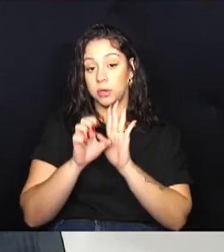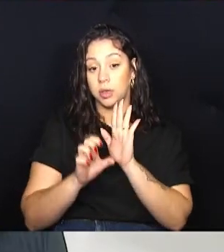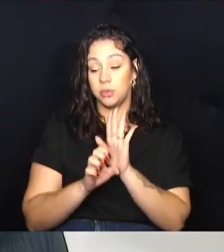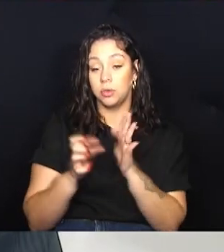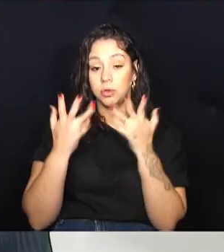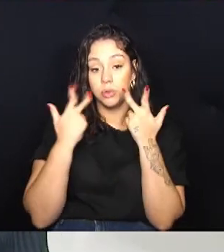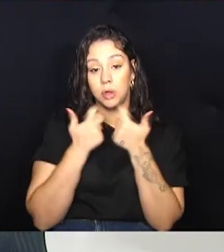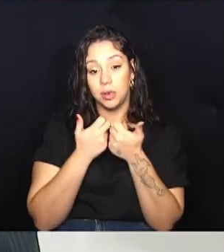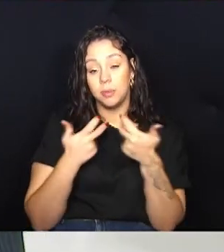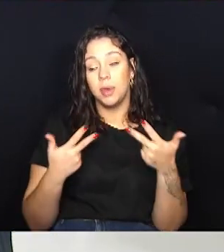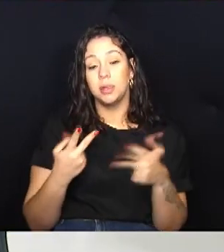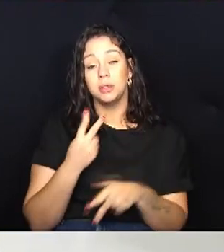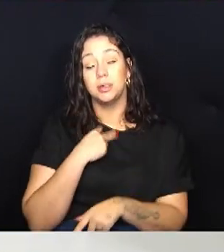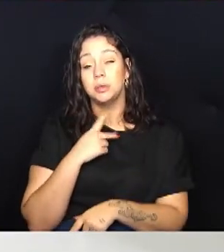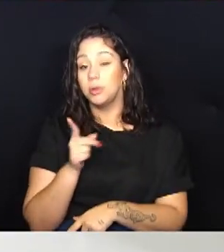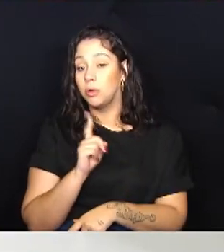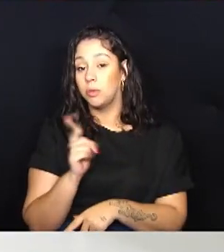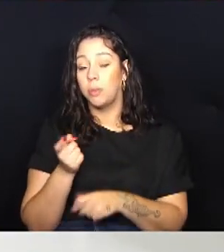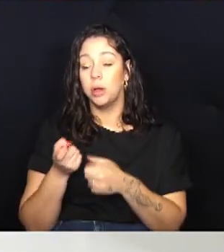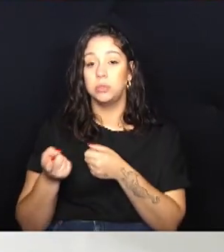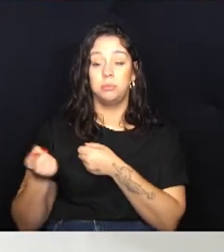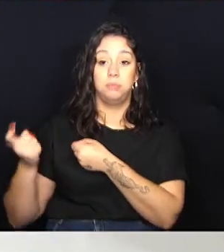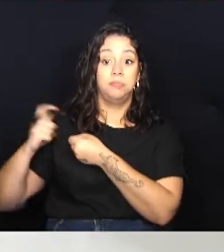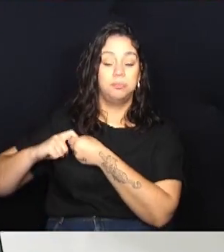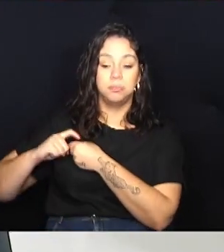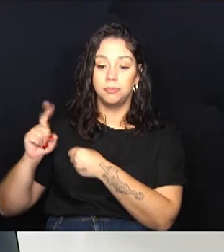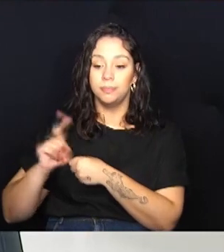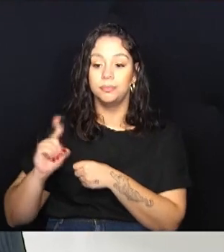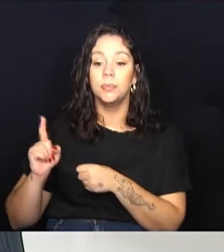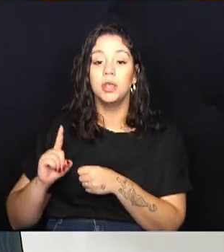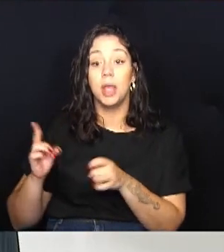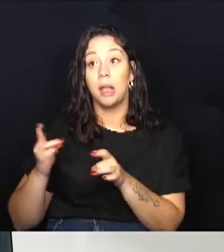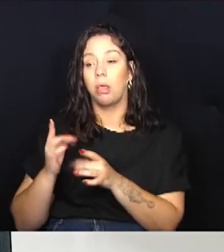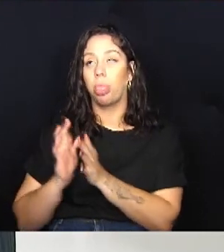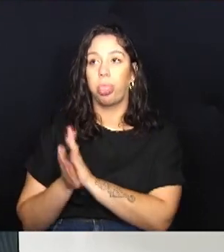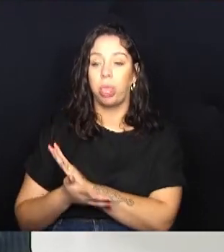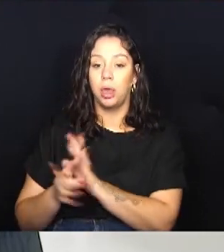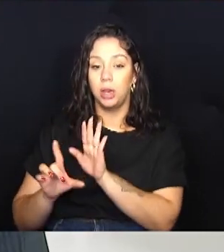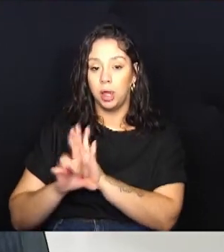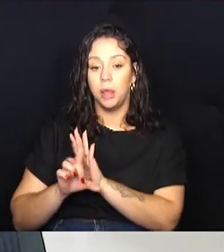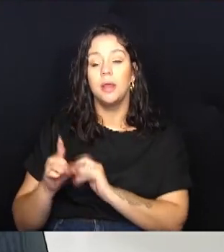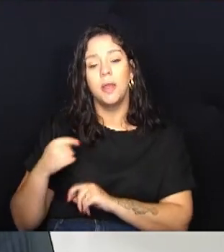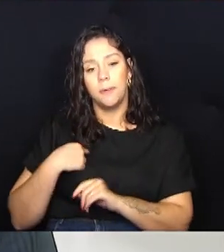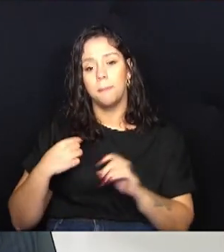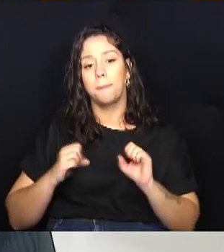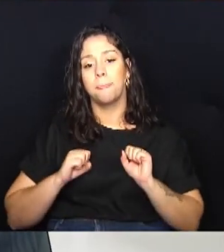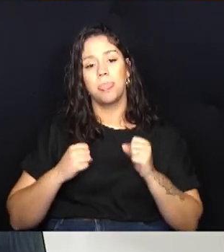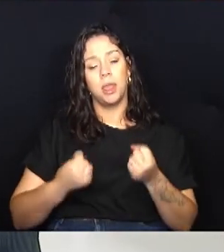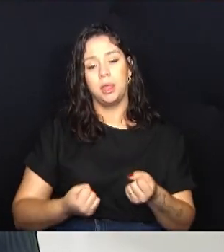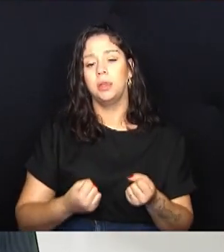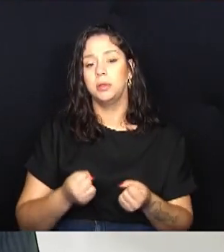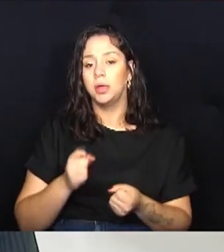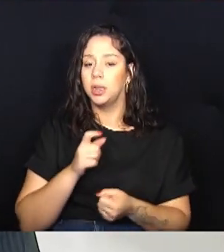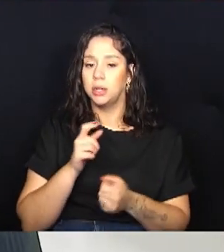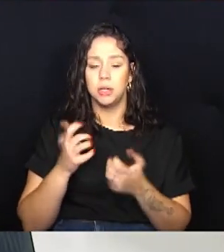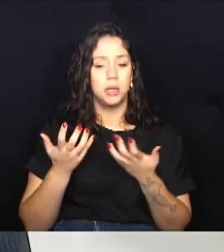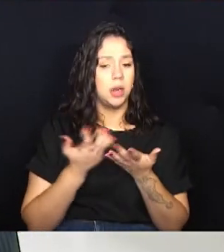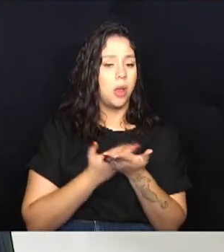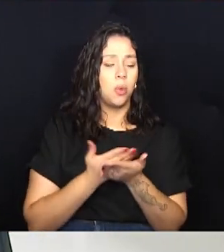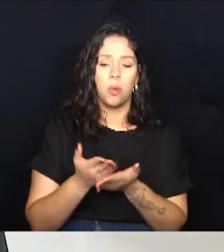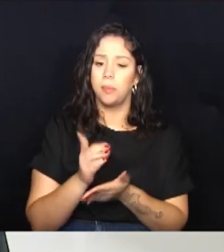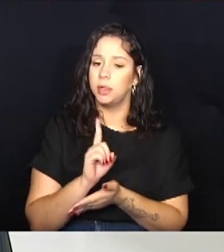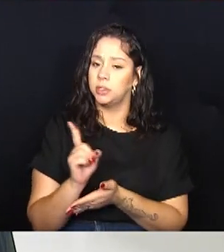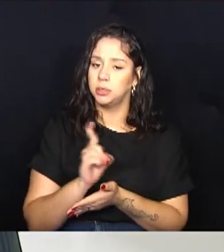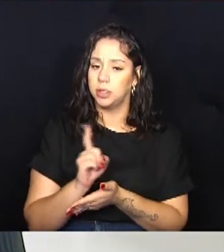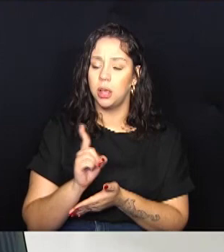e não podemos voltar atrás e acabar com essa lei. Então, estou defendendo a não implantação, não